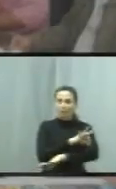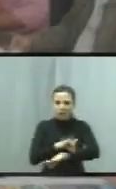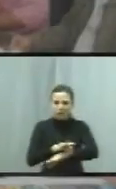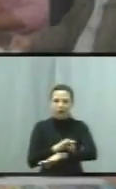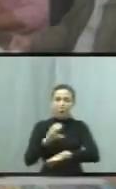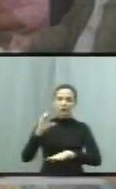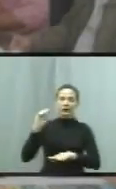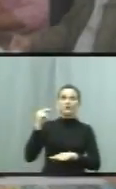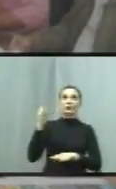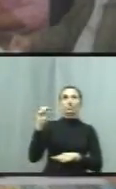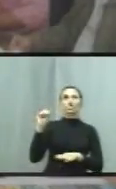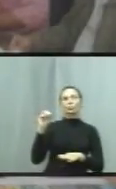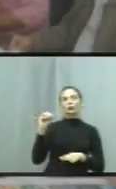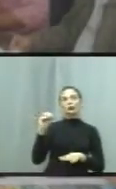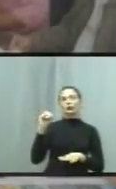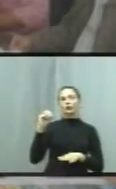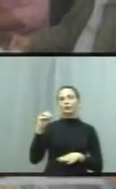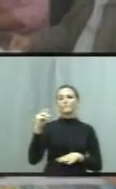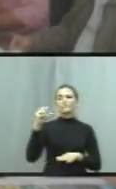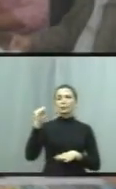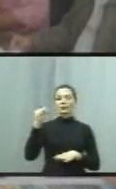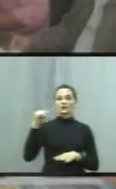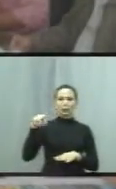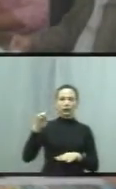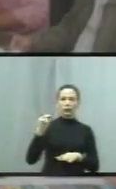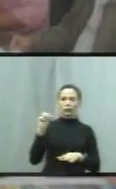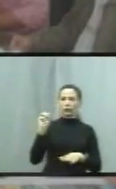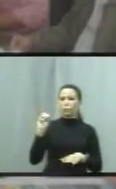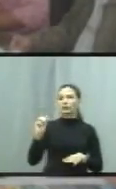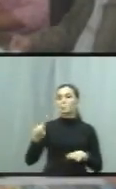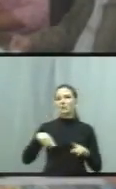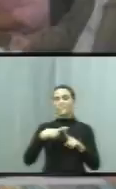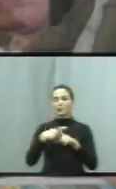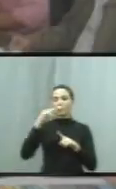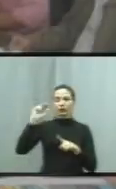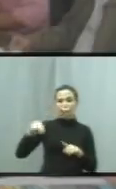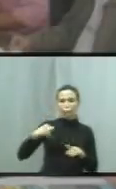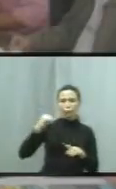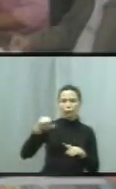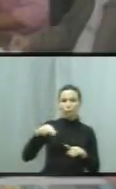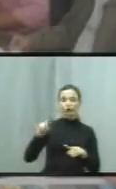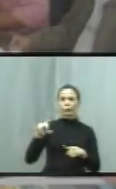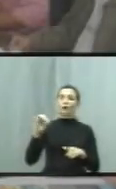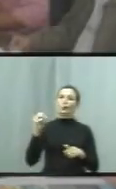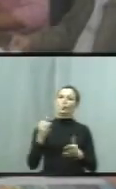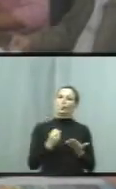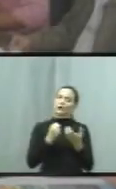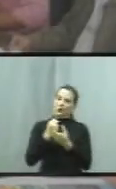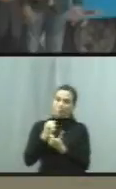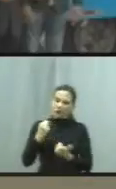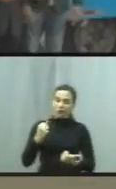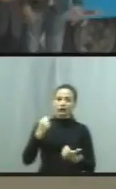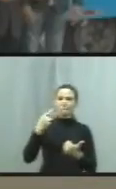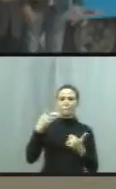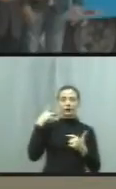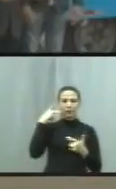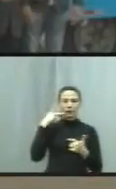Santoro e o Júlio Perrone, também, que vão estar assessorando os vereadores nessa discussão.